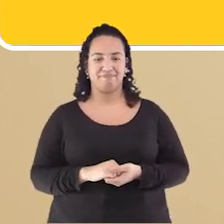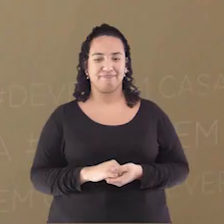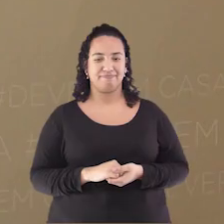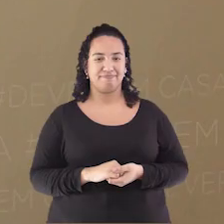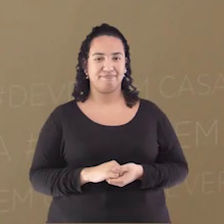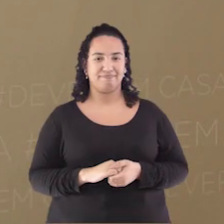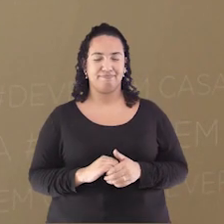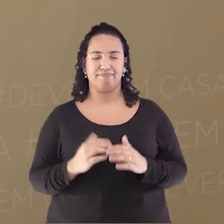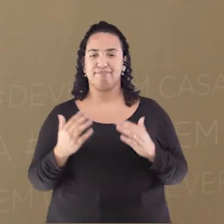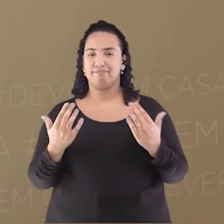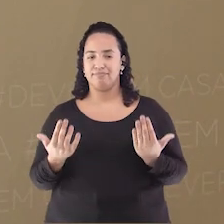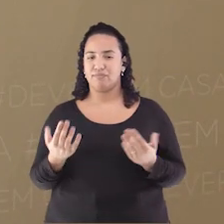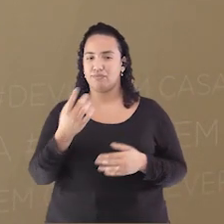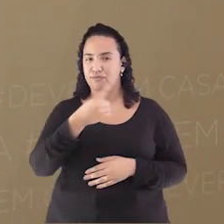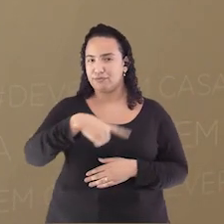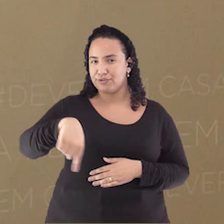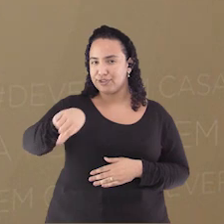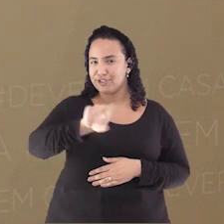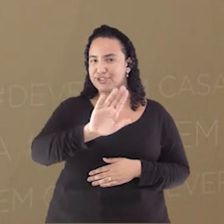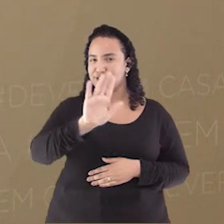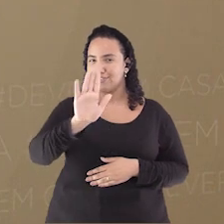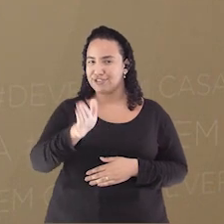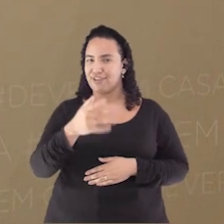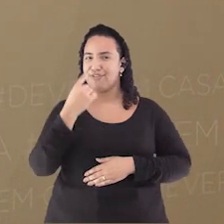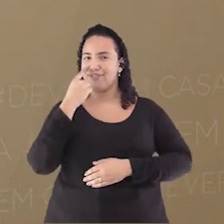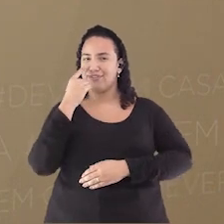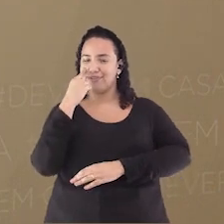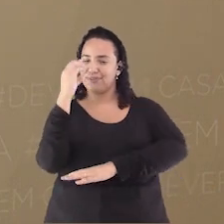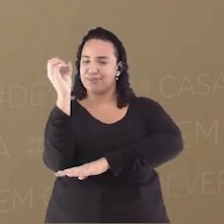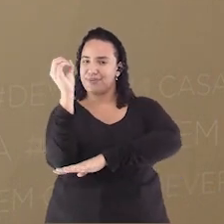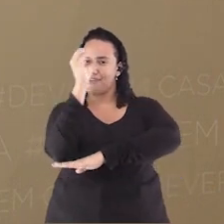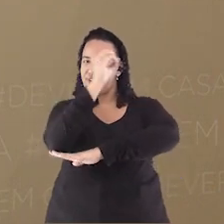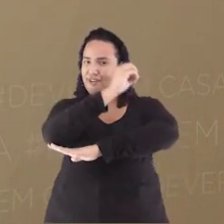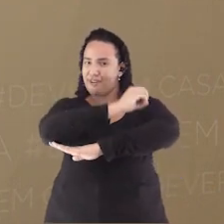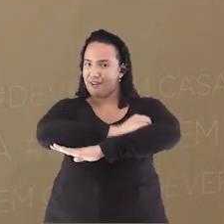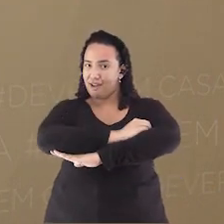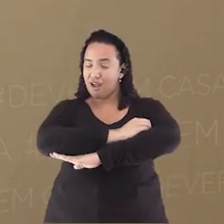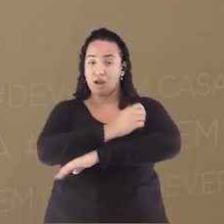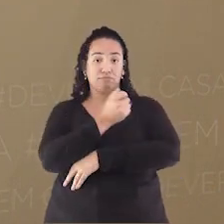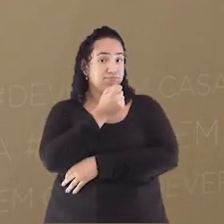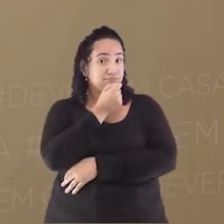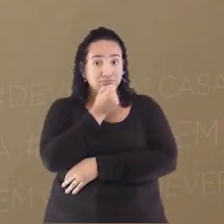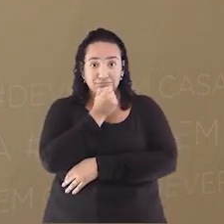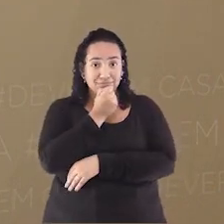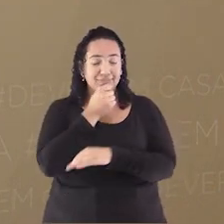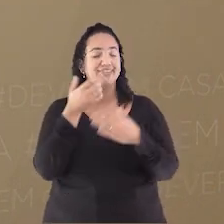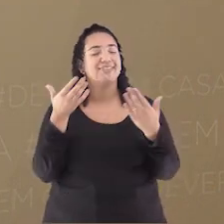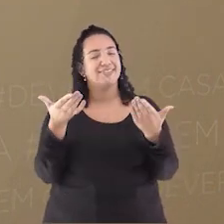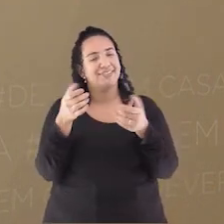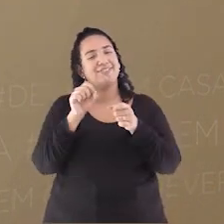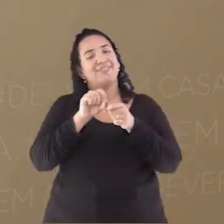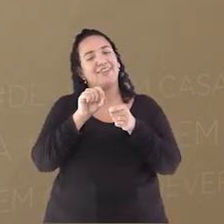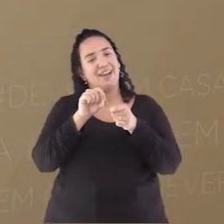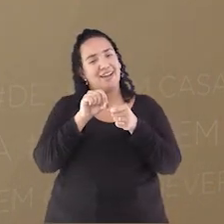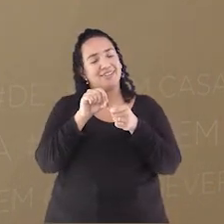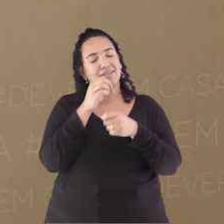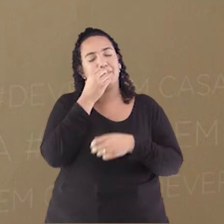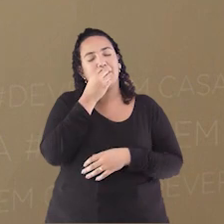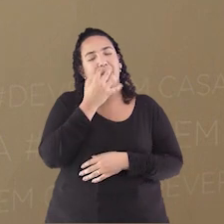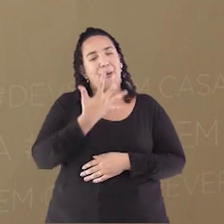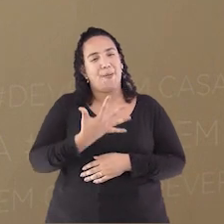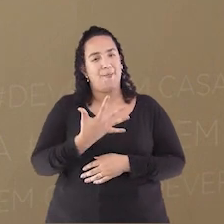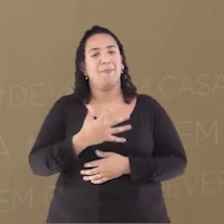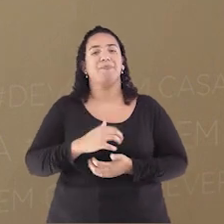Você já parou Para contemplar O pôr do sol? Se ainda não Faça esse